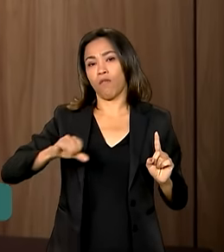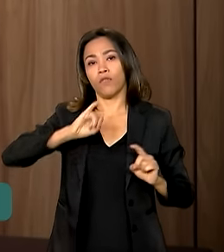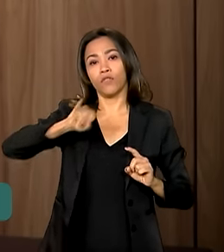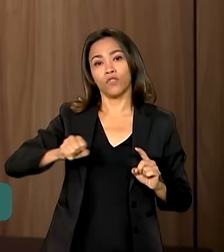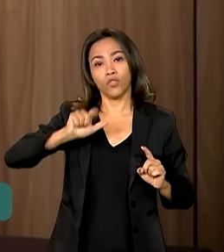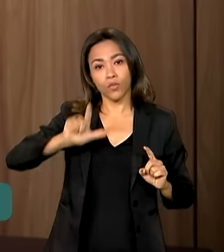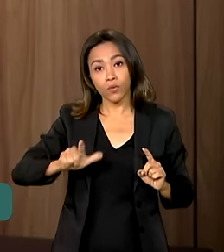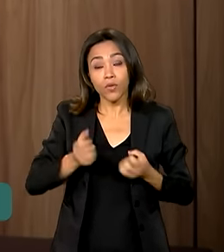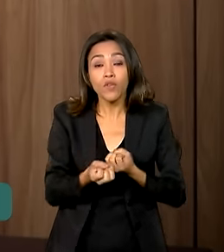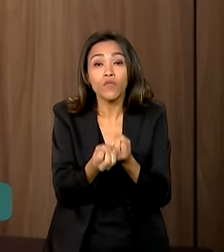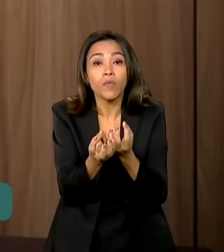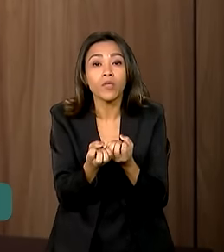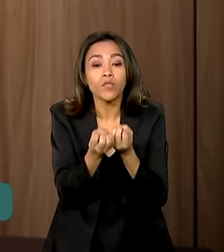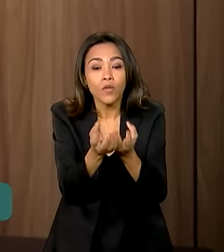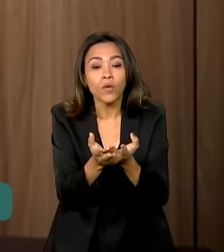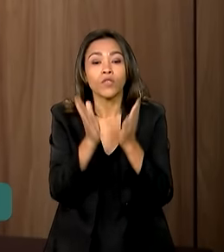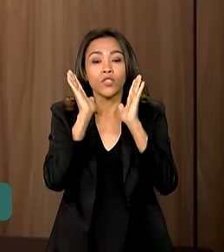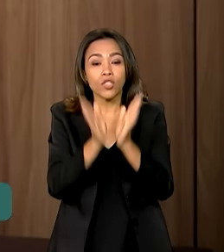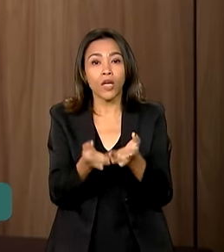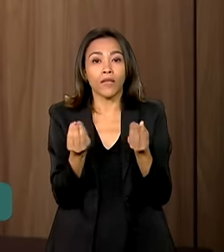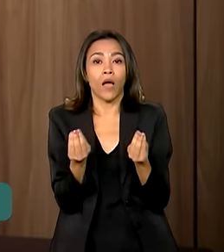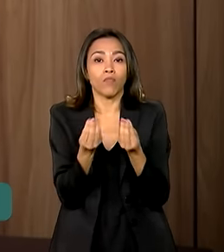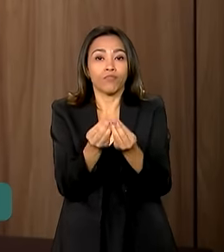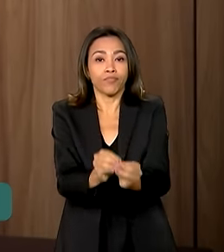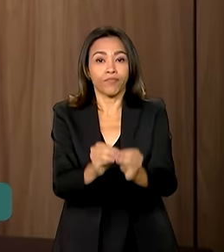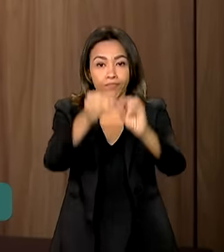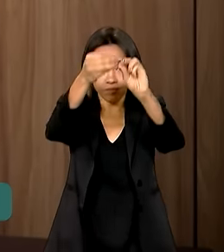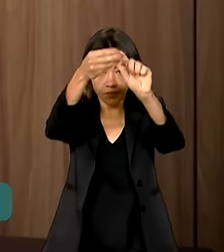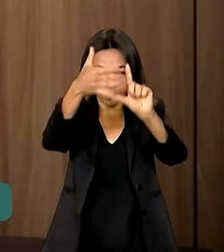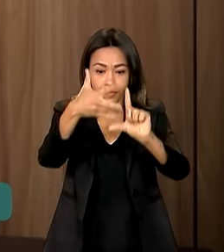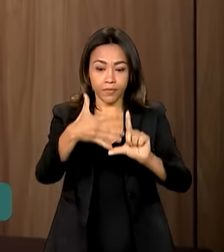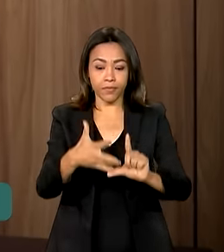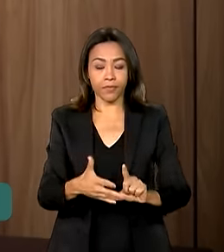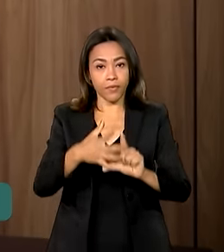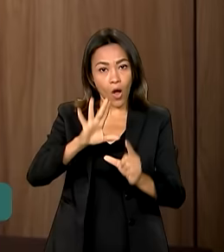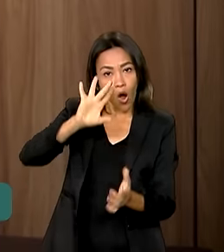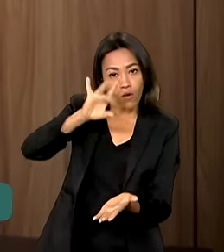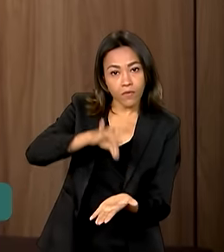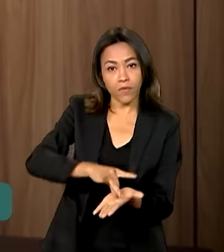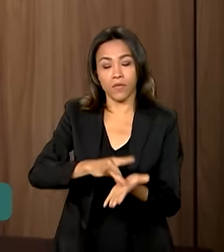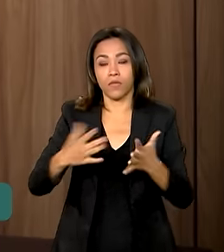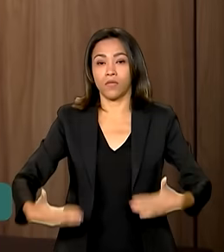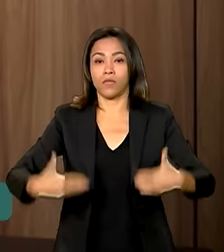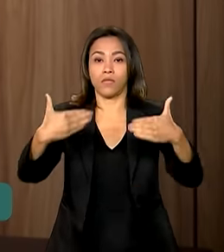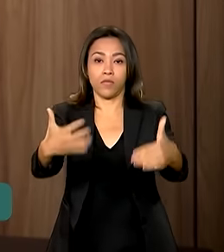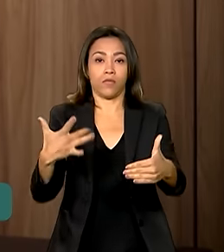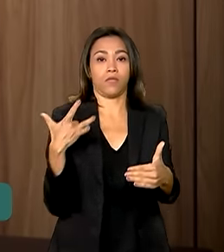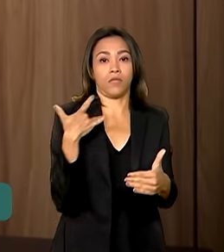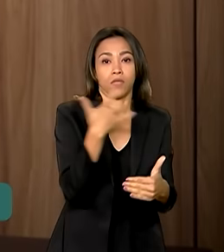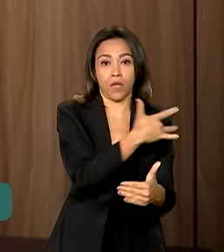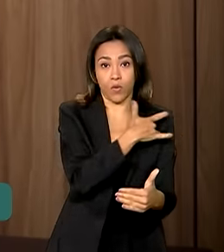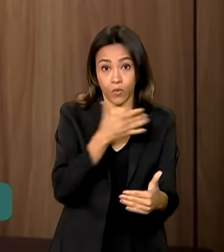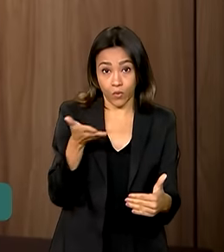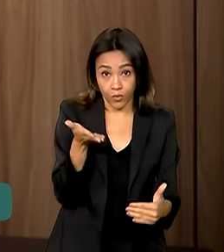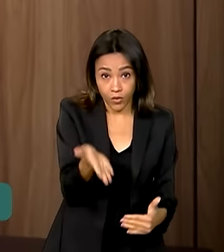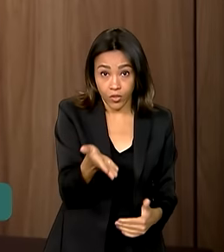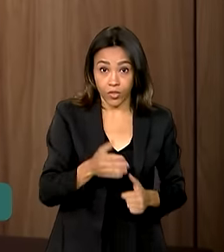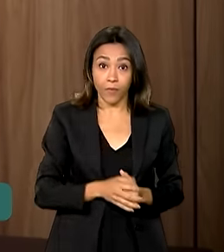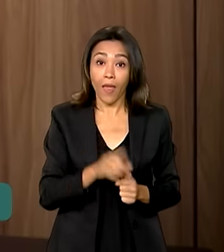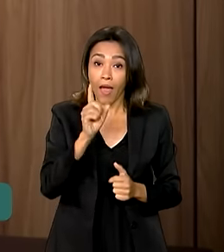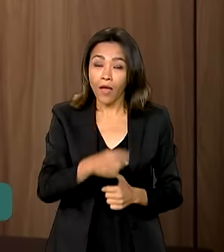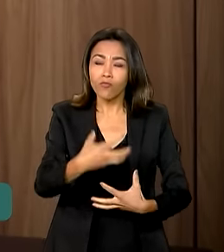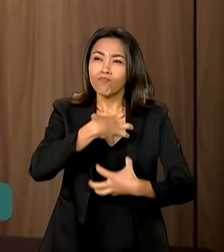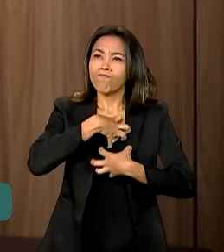estão disponíveis nos canais oficiais do Ministério da Saúde. É o sentimento da